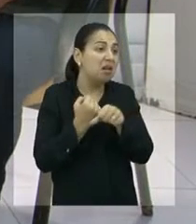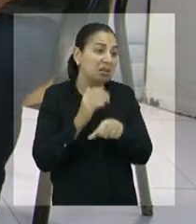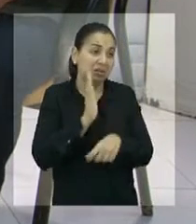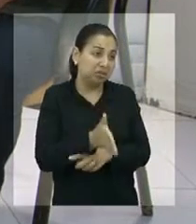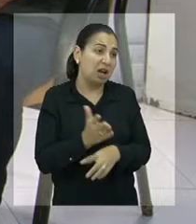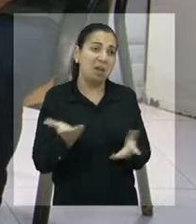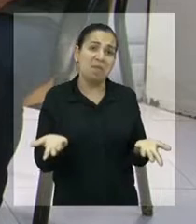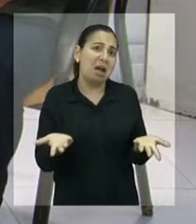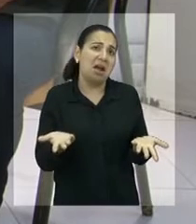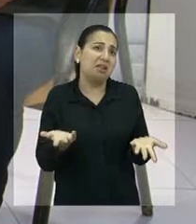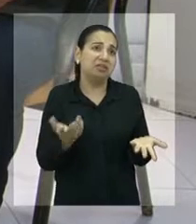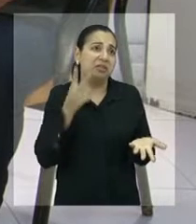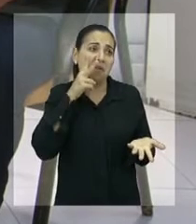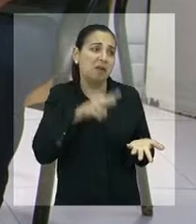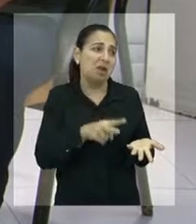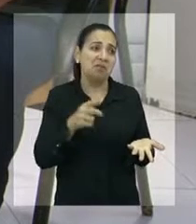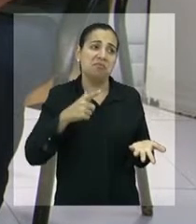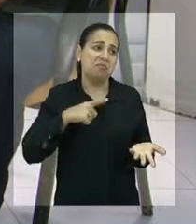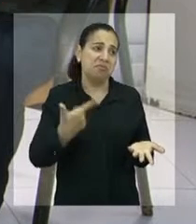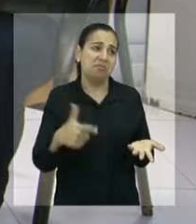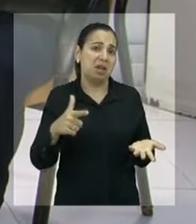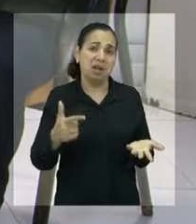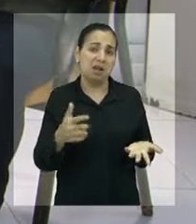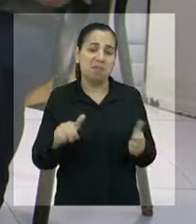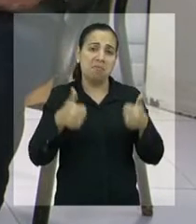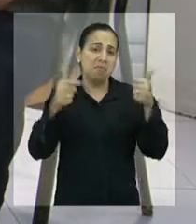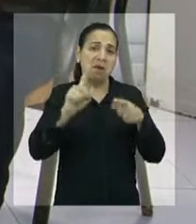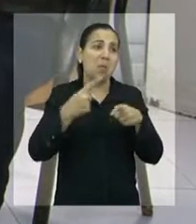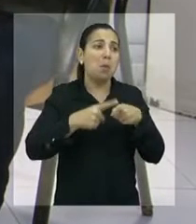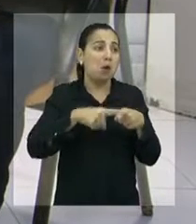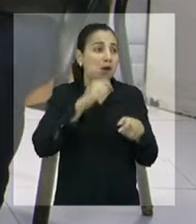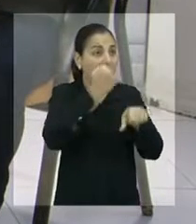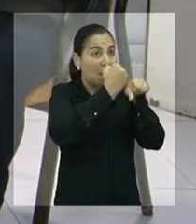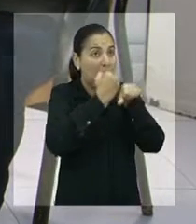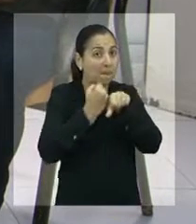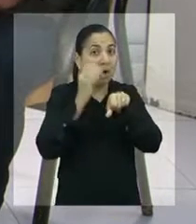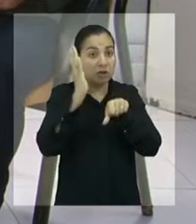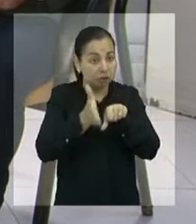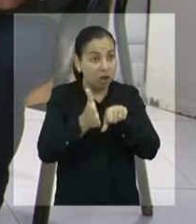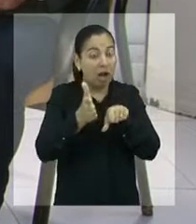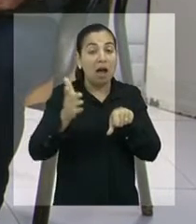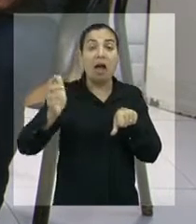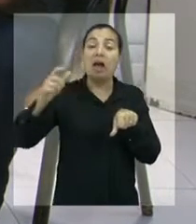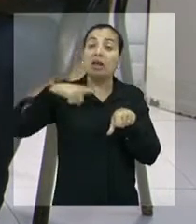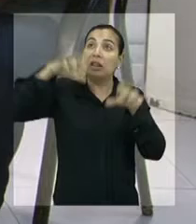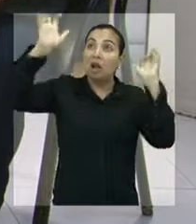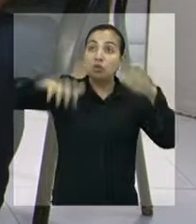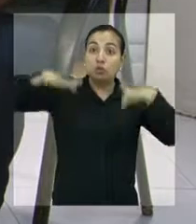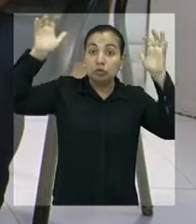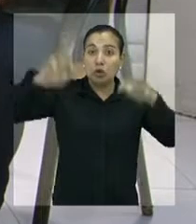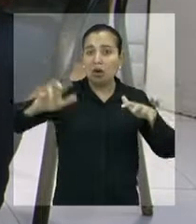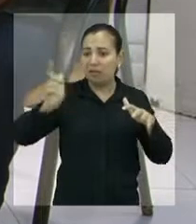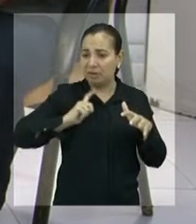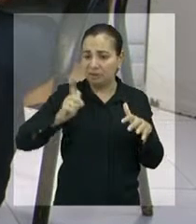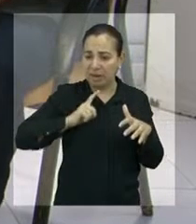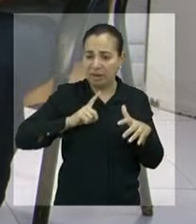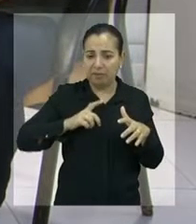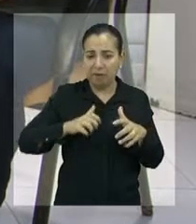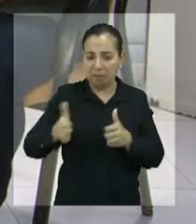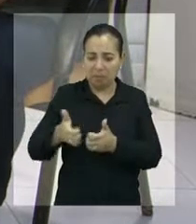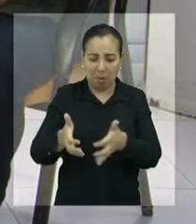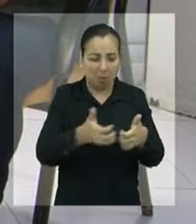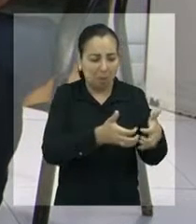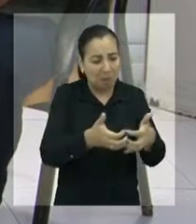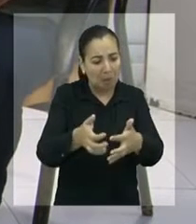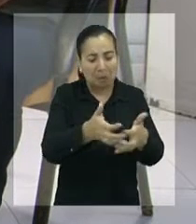poucos dias teve uma chuva que arrebentou o calçamento, as calçadas. Quer